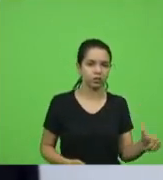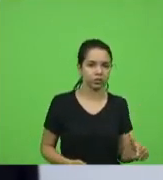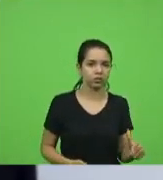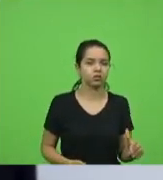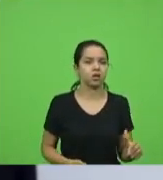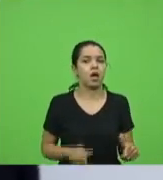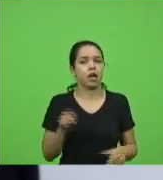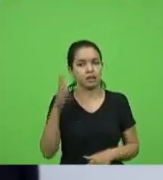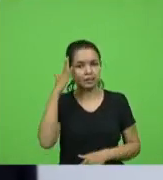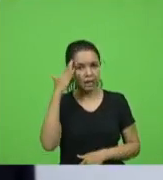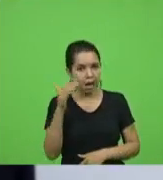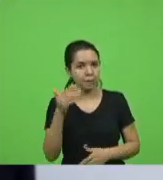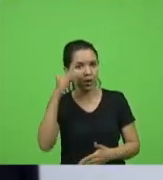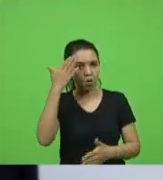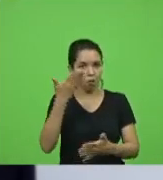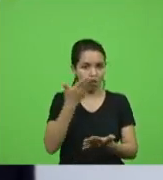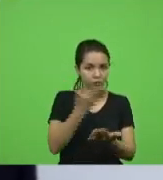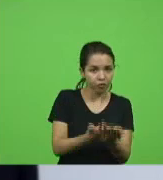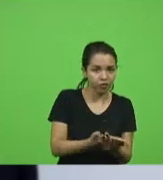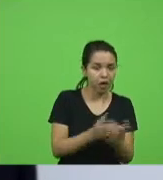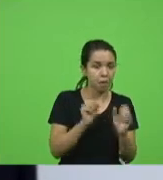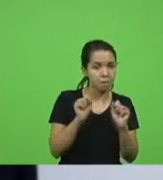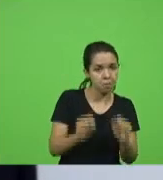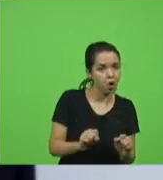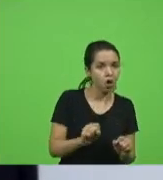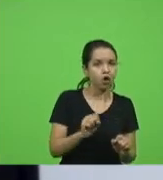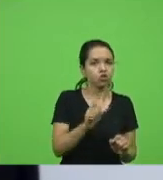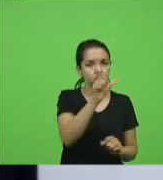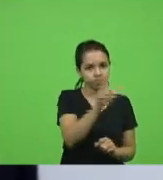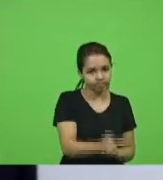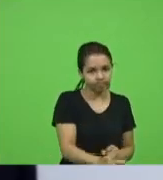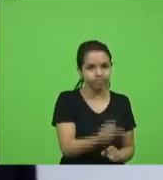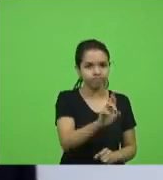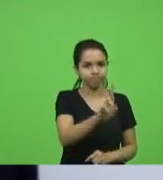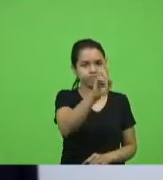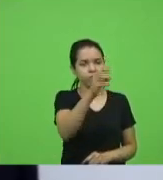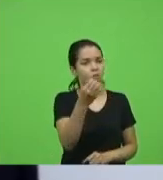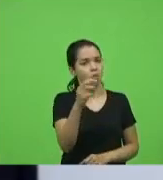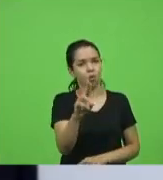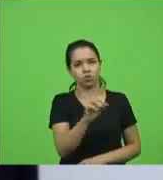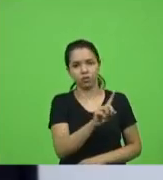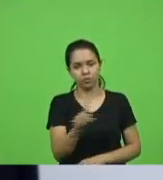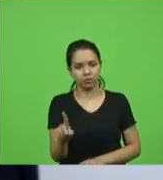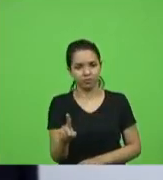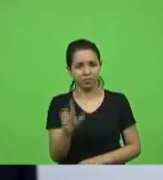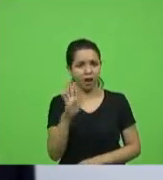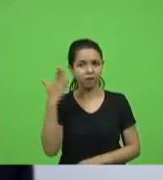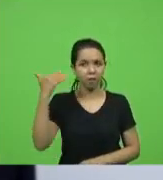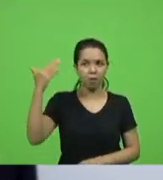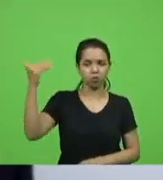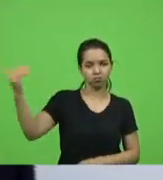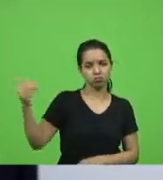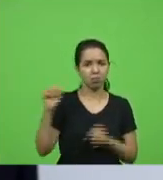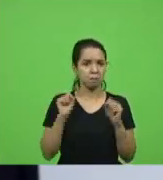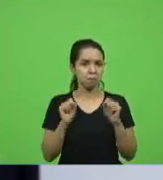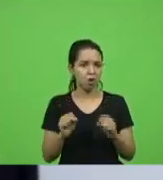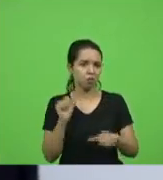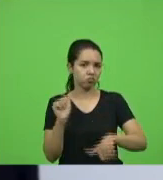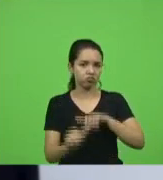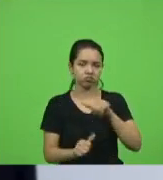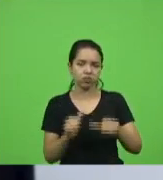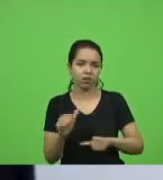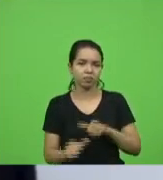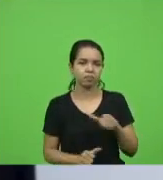no líder no dirigente ou não agora popularidade pode mudar e vai mudar